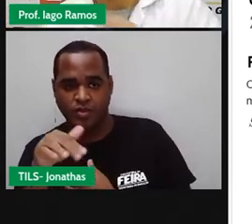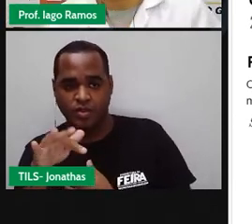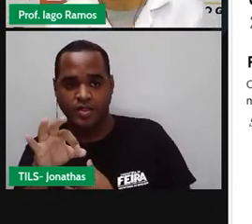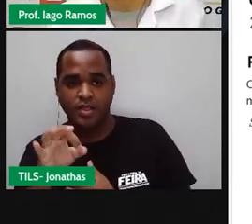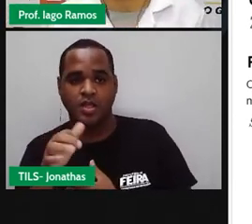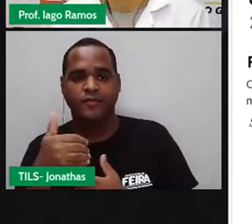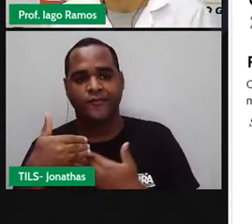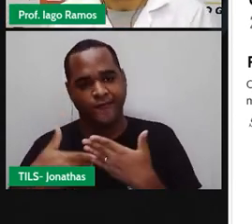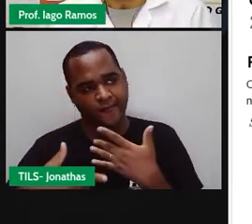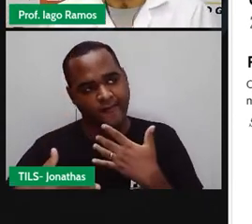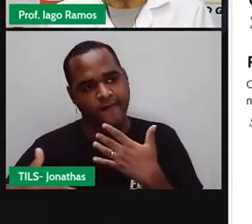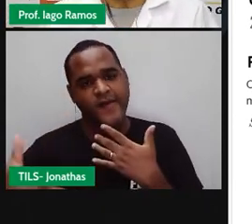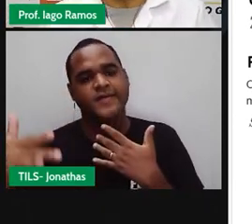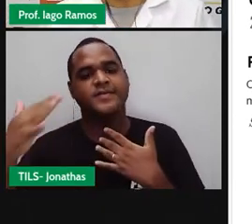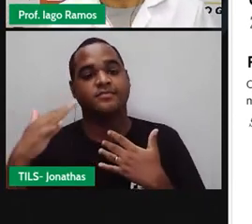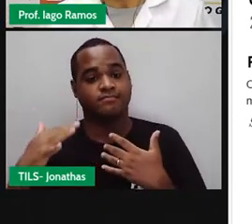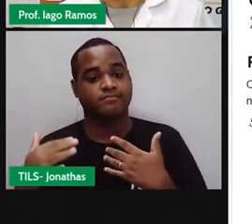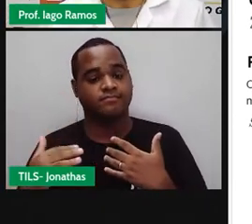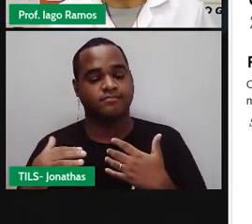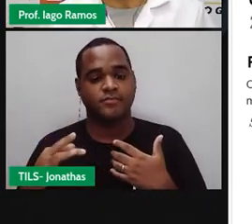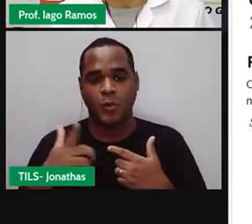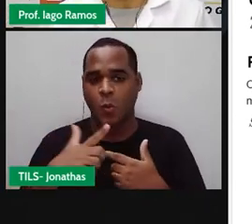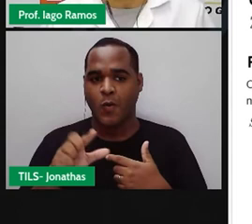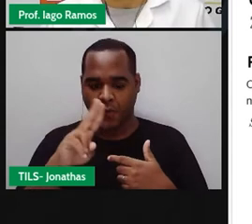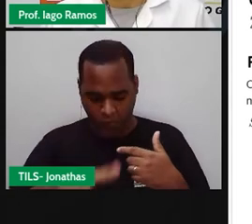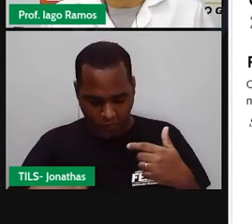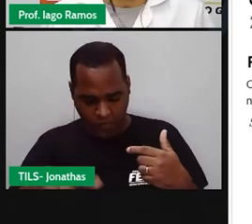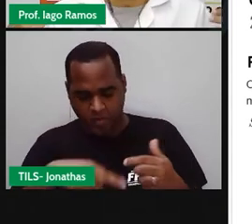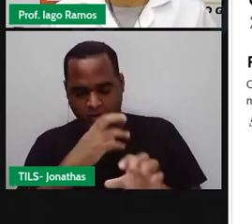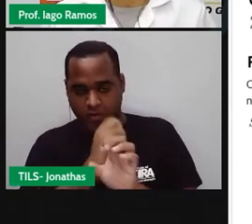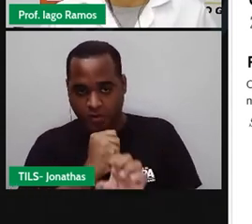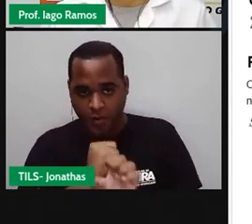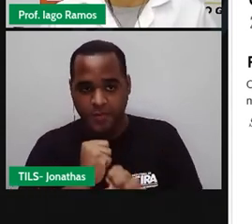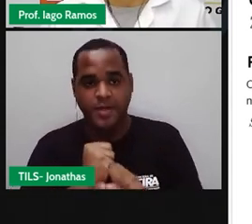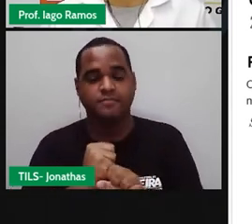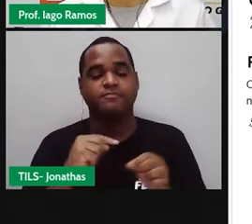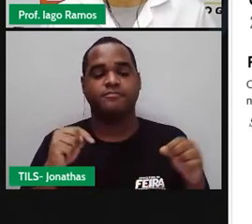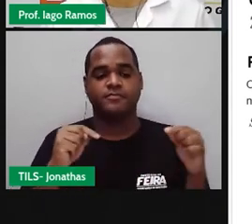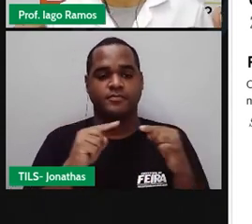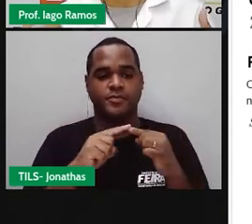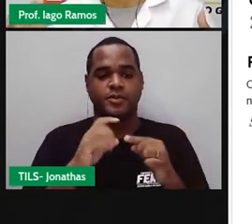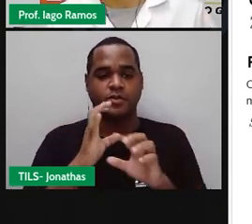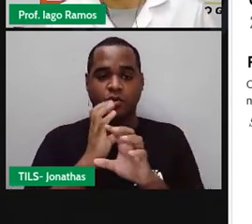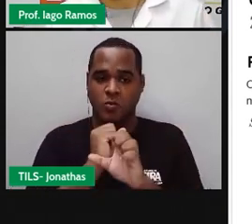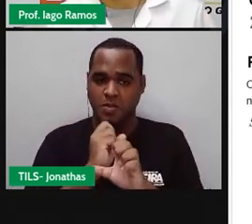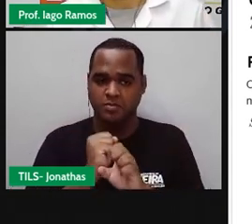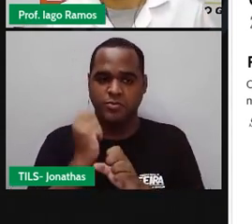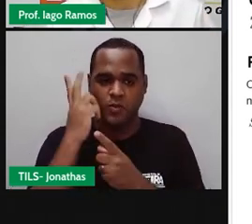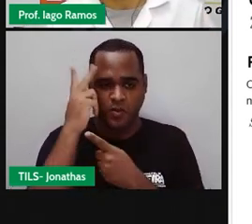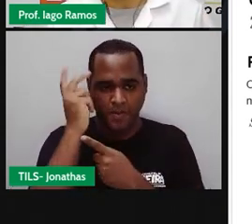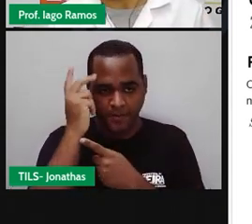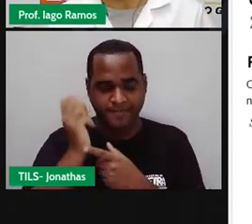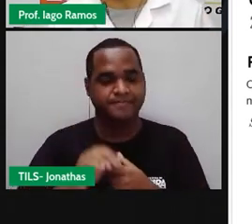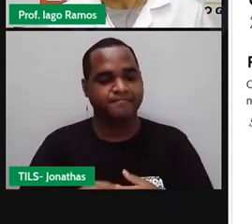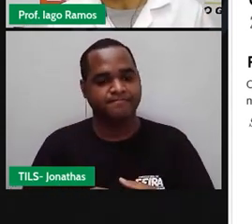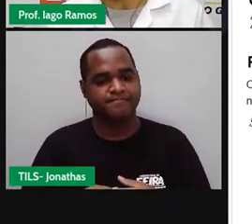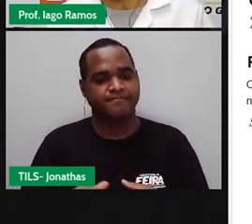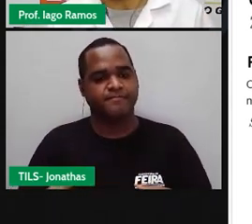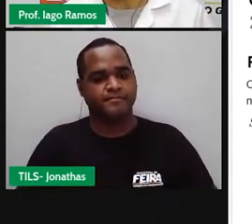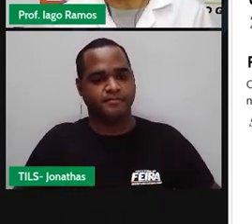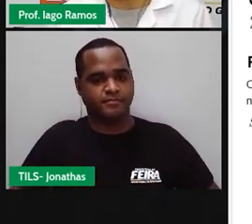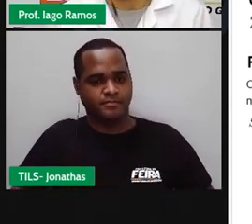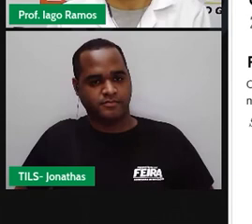dez, e assim vai. Os números que a gente usa para contar são chamados números naturais. E aí,